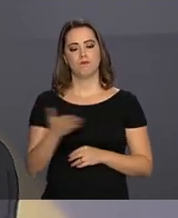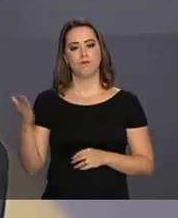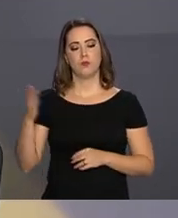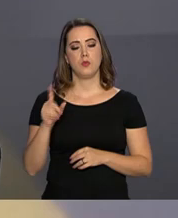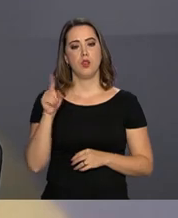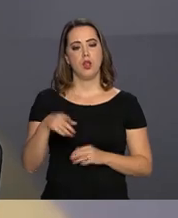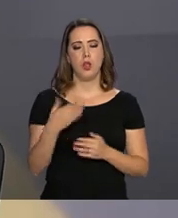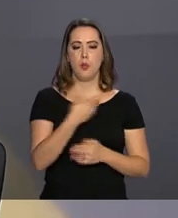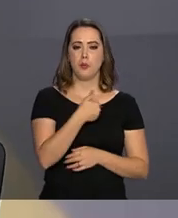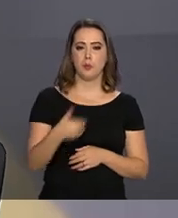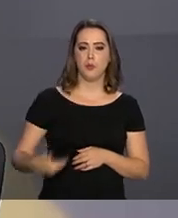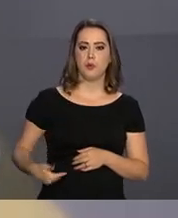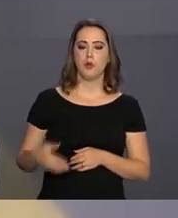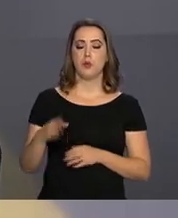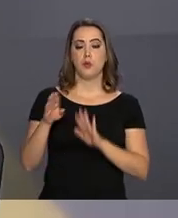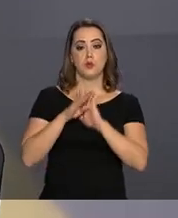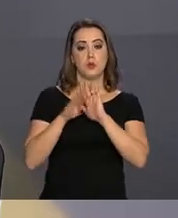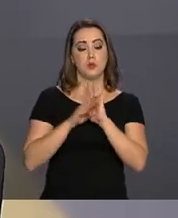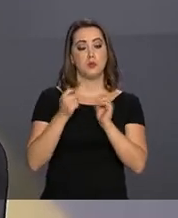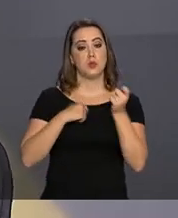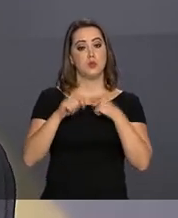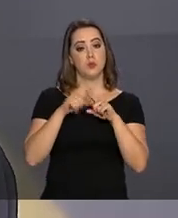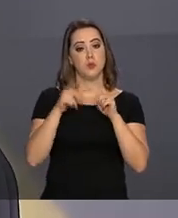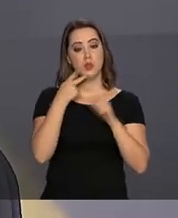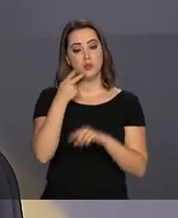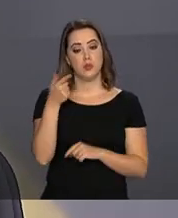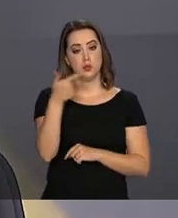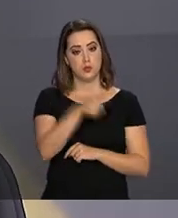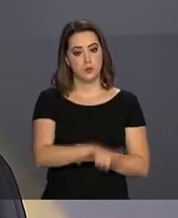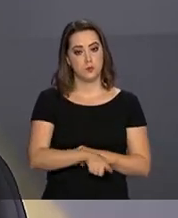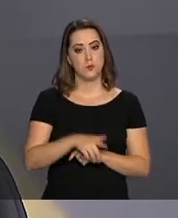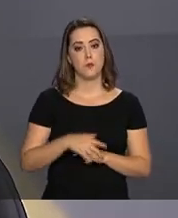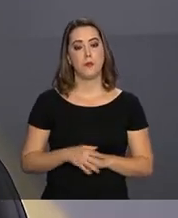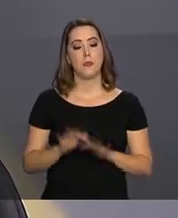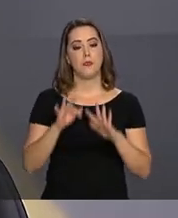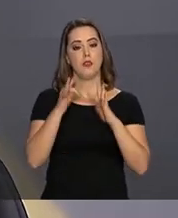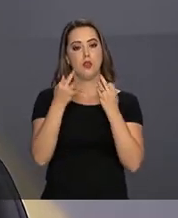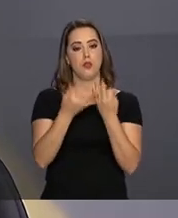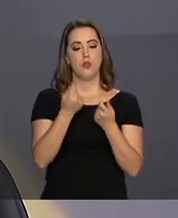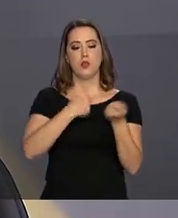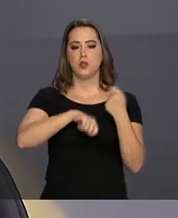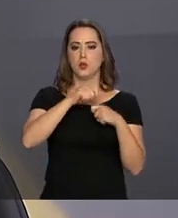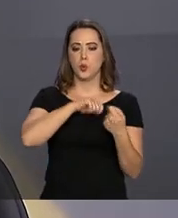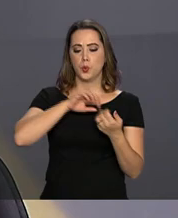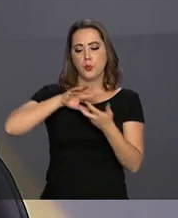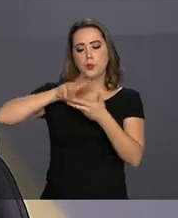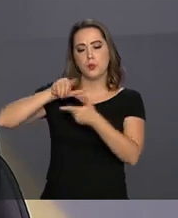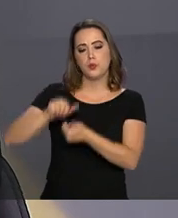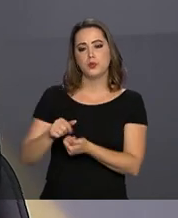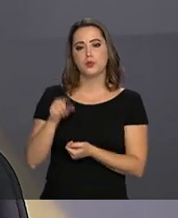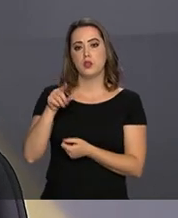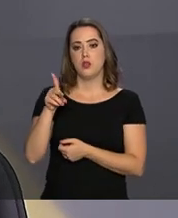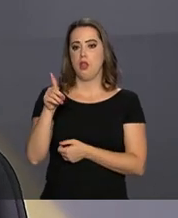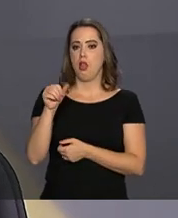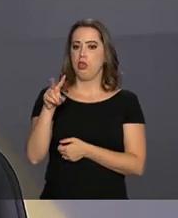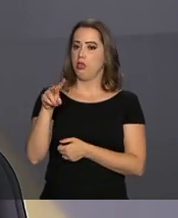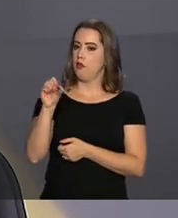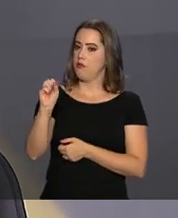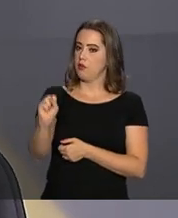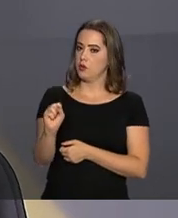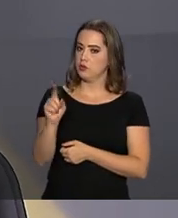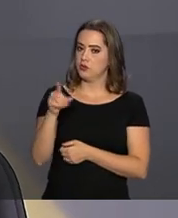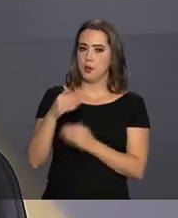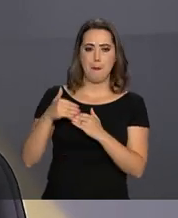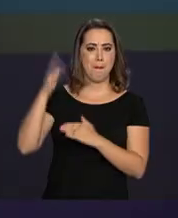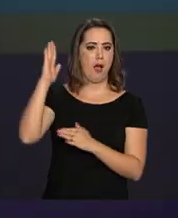que é o programa econômico, mas eu repito, o Fórum Econômico Internacional de Davos, ele